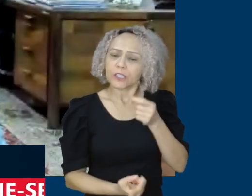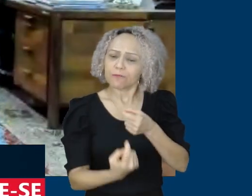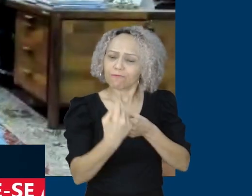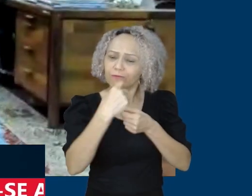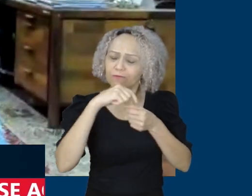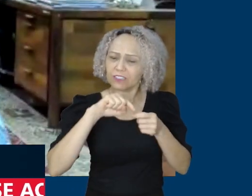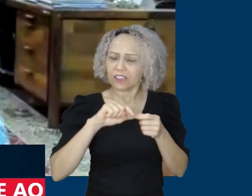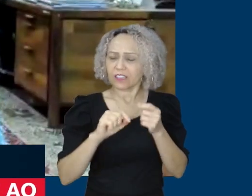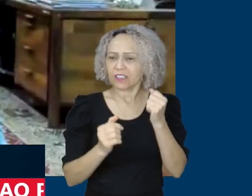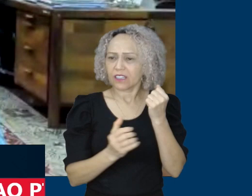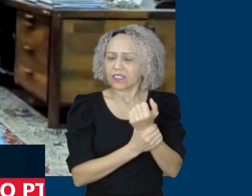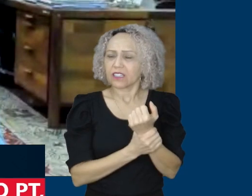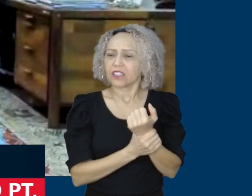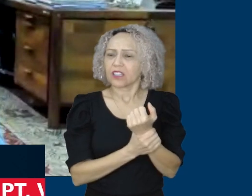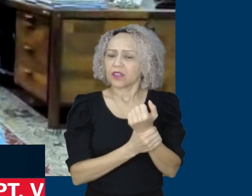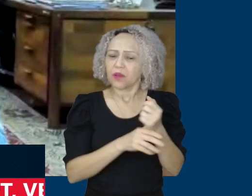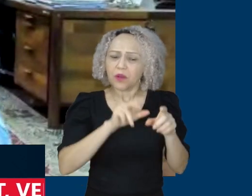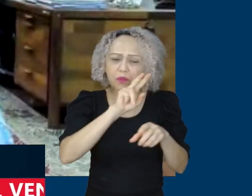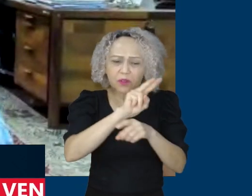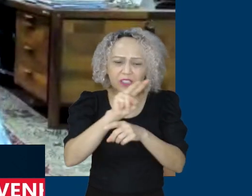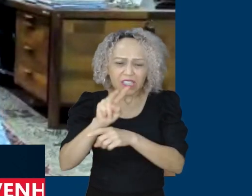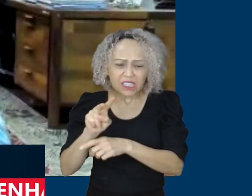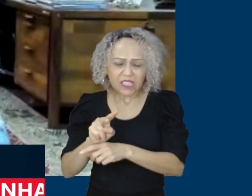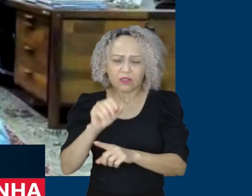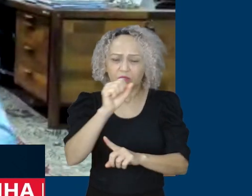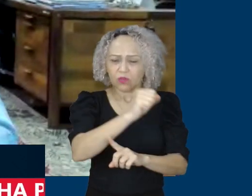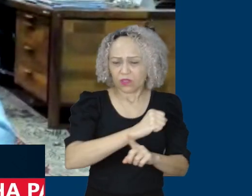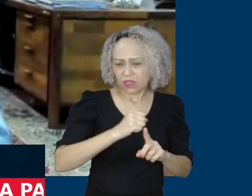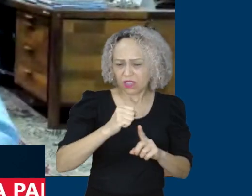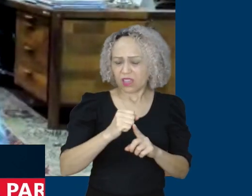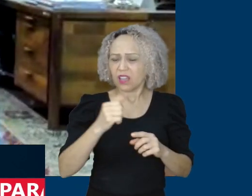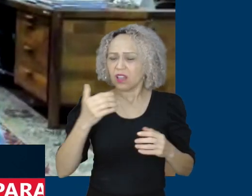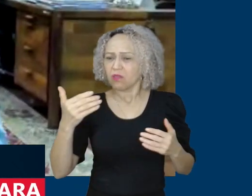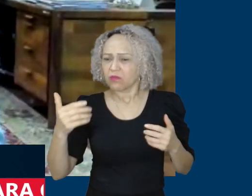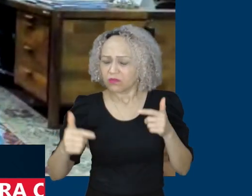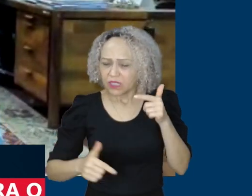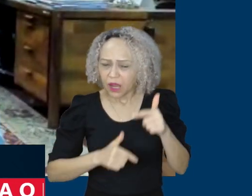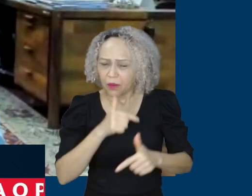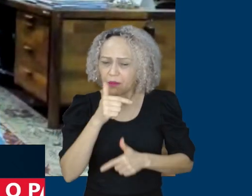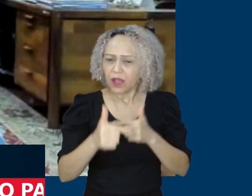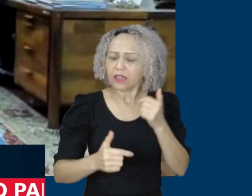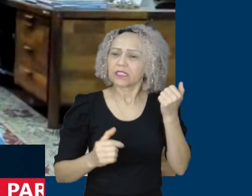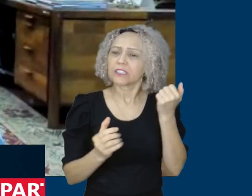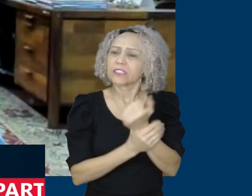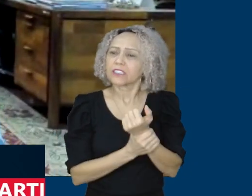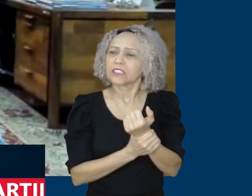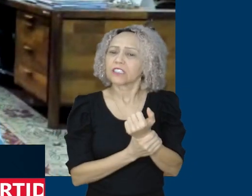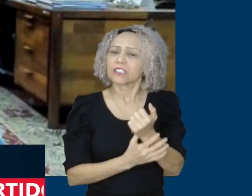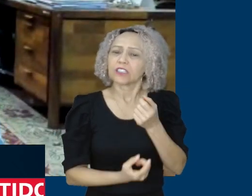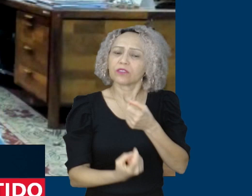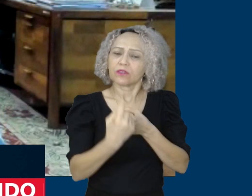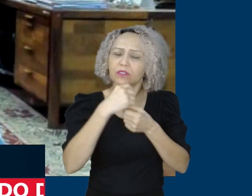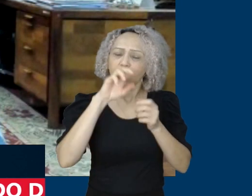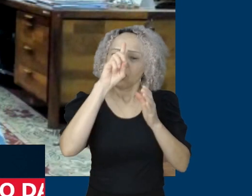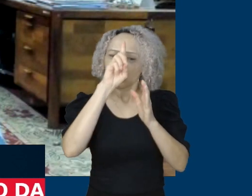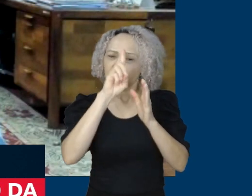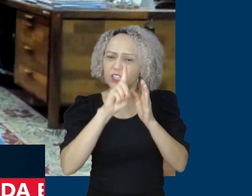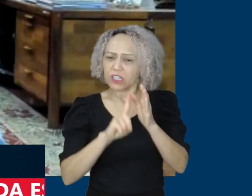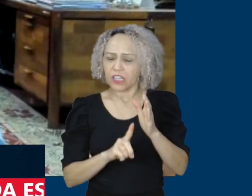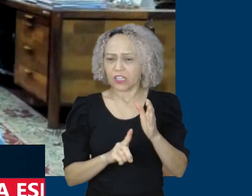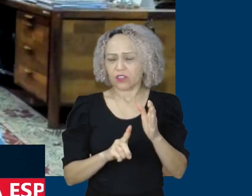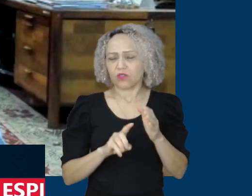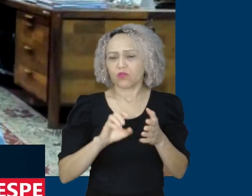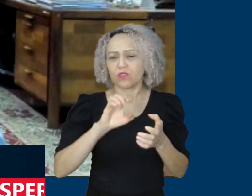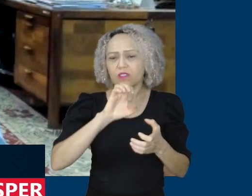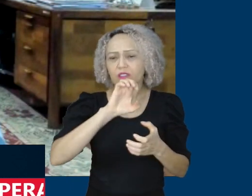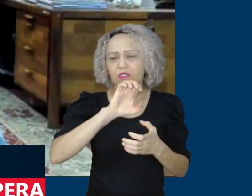proteção social, de proteção e emprego e garantia de retomada dos direitos da classe trabalhadora. Mas, sem dúvida, o